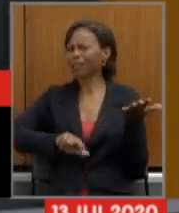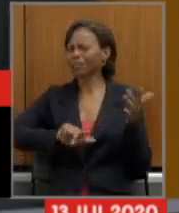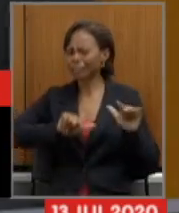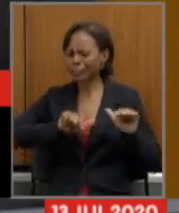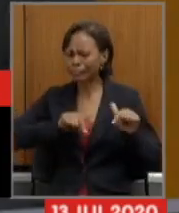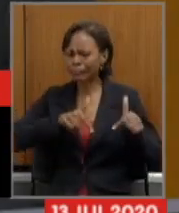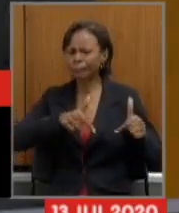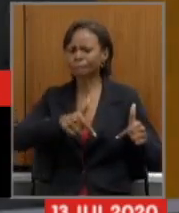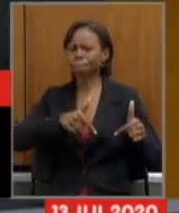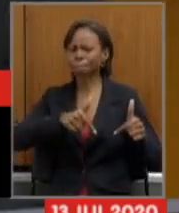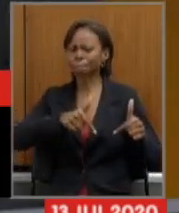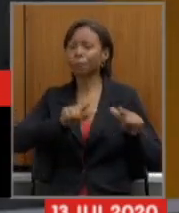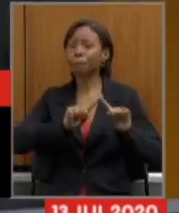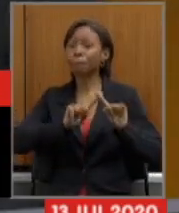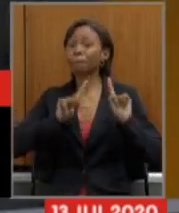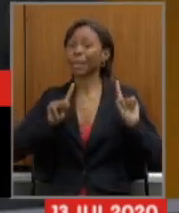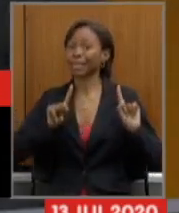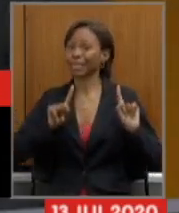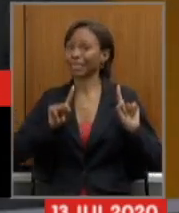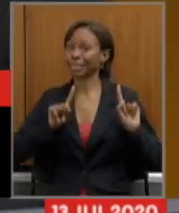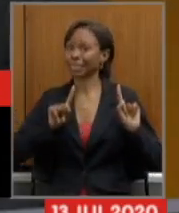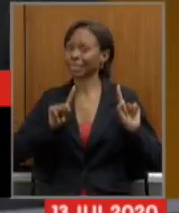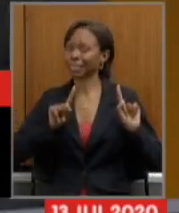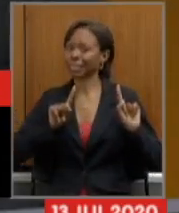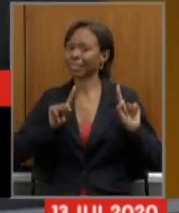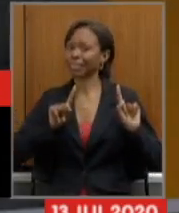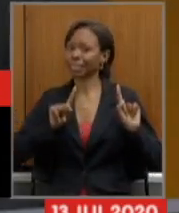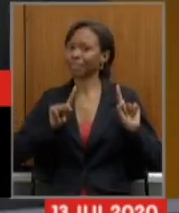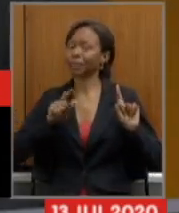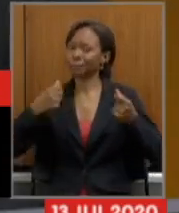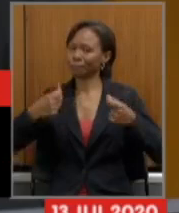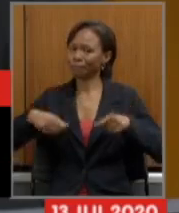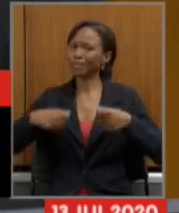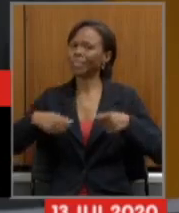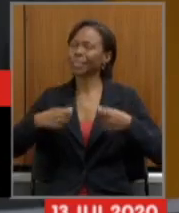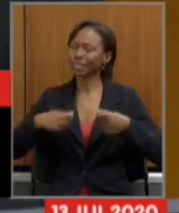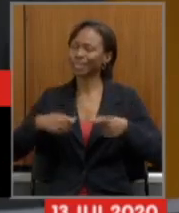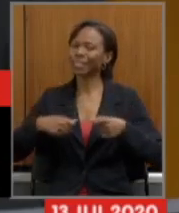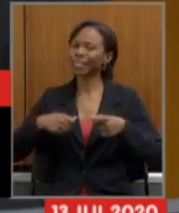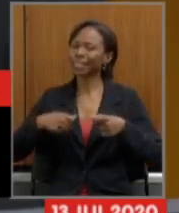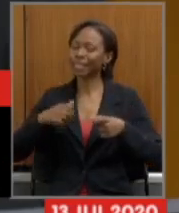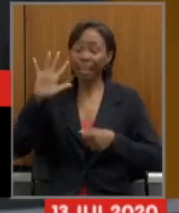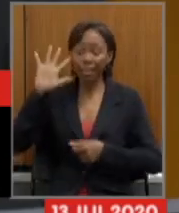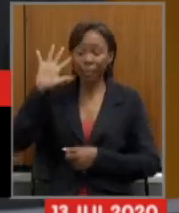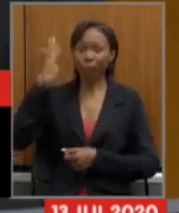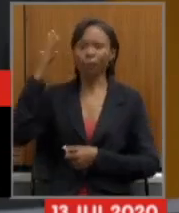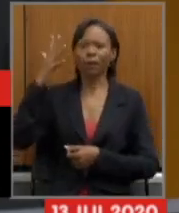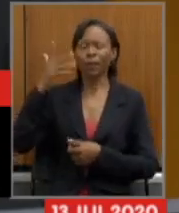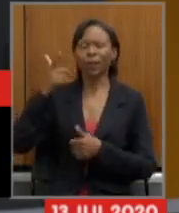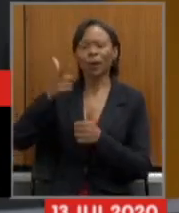elas passam por enfrentar a situação do déficit previdenciário.